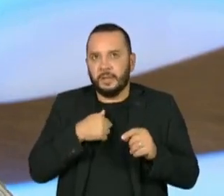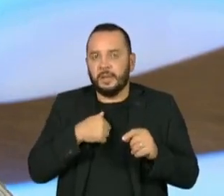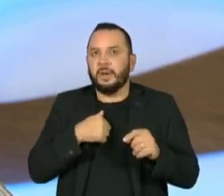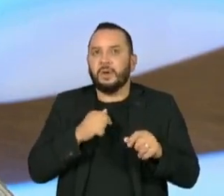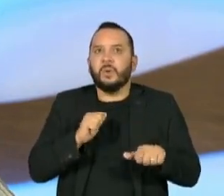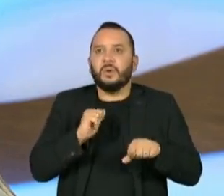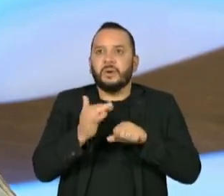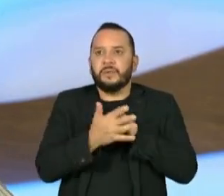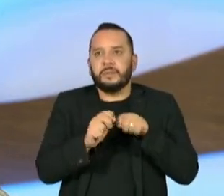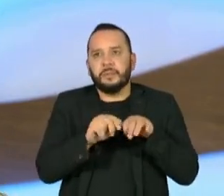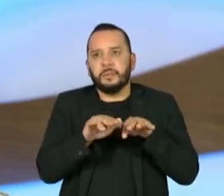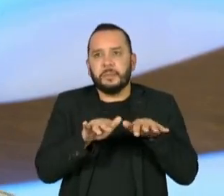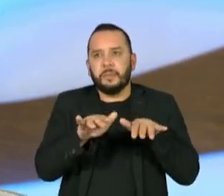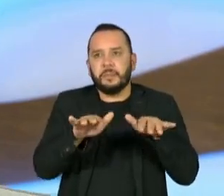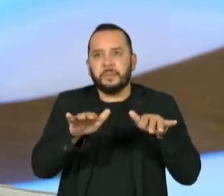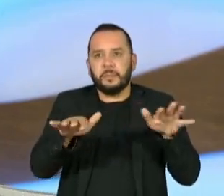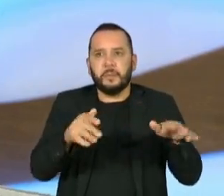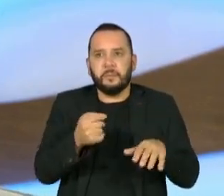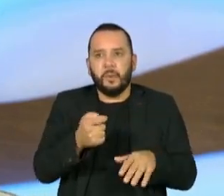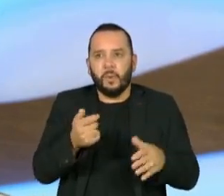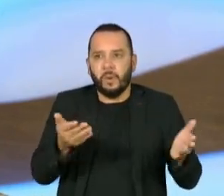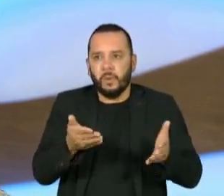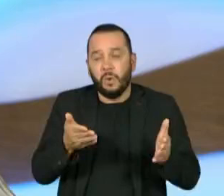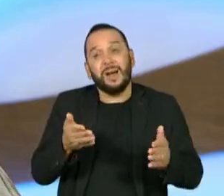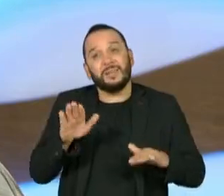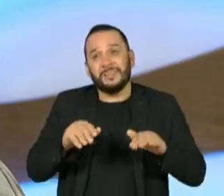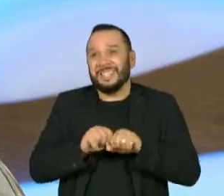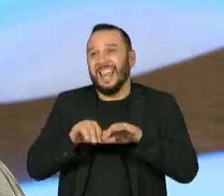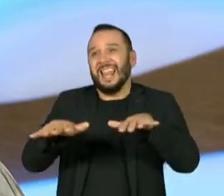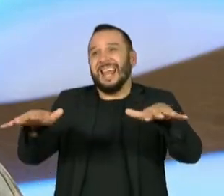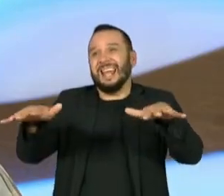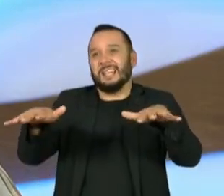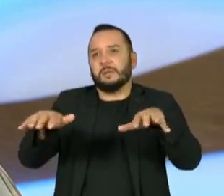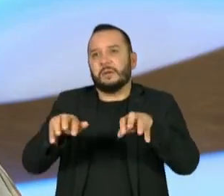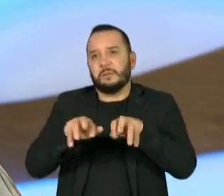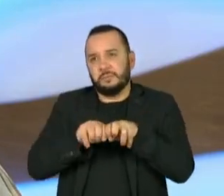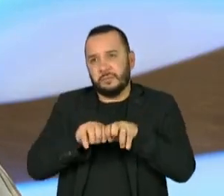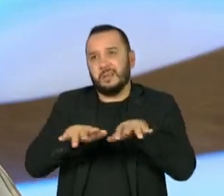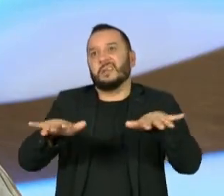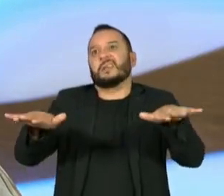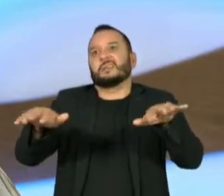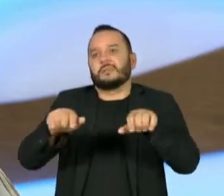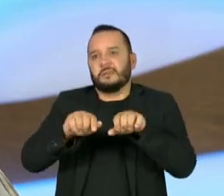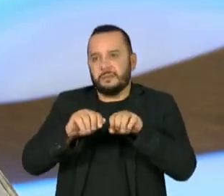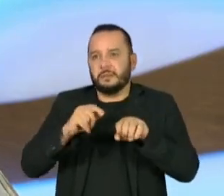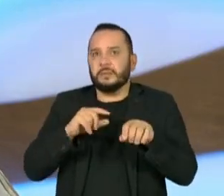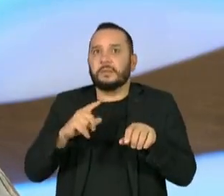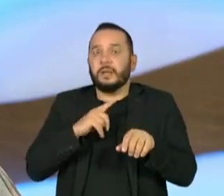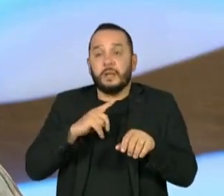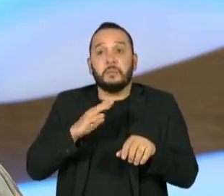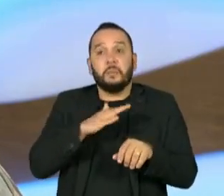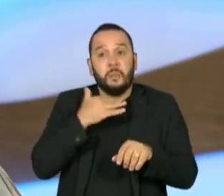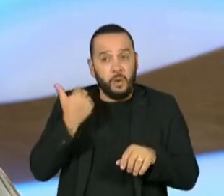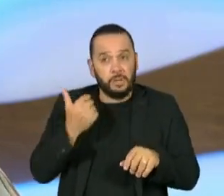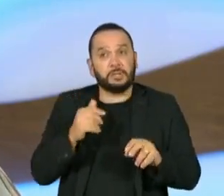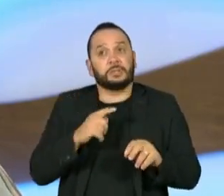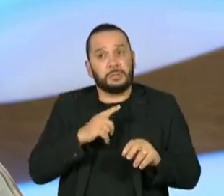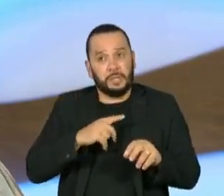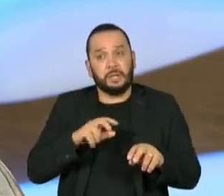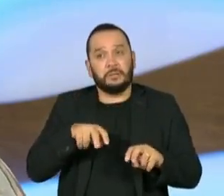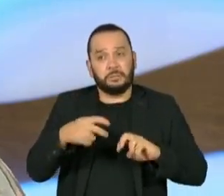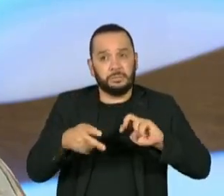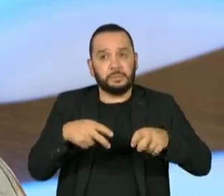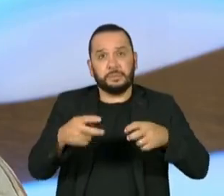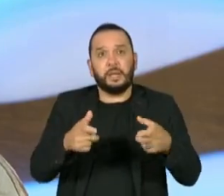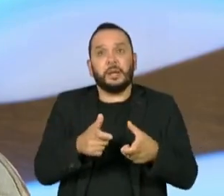infelizmente, porque essa doença tem os ciclos dela, o número de mortes, a média de mortes aumentando. Porque é isso, as pessoas que,